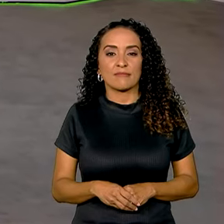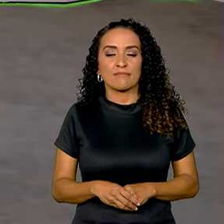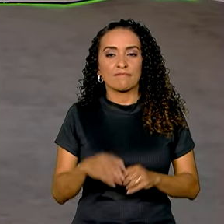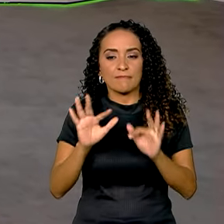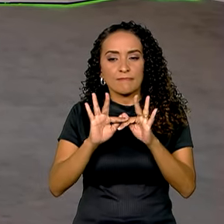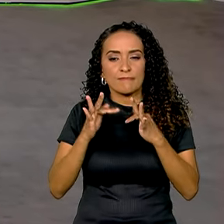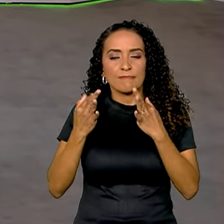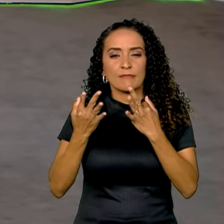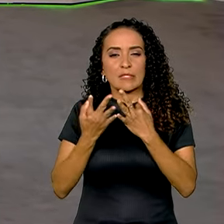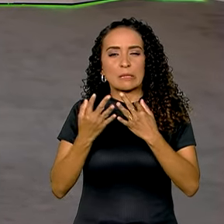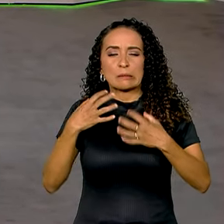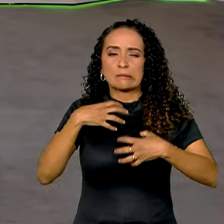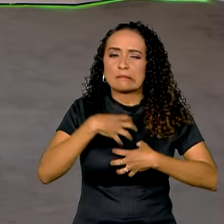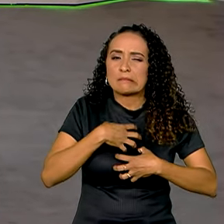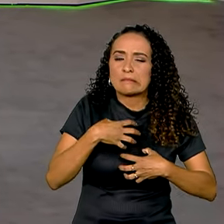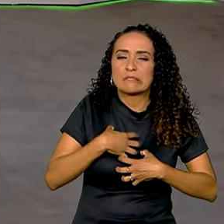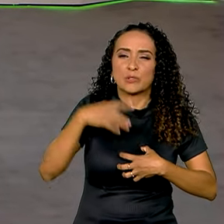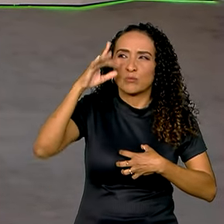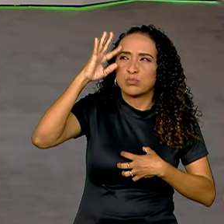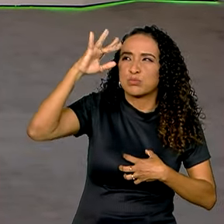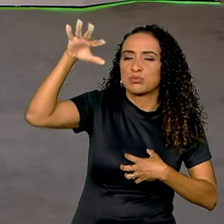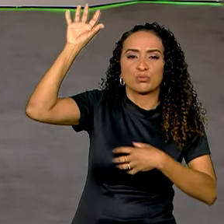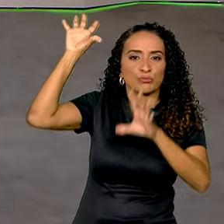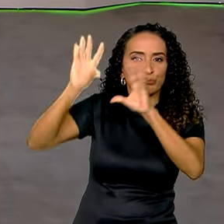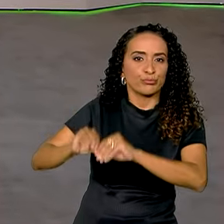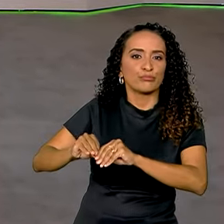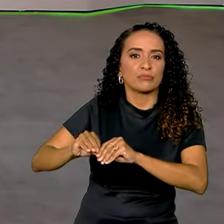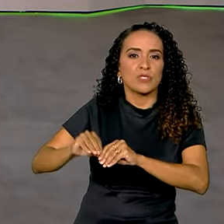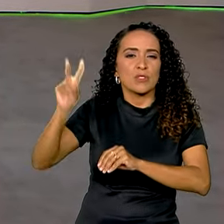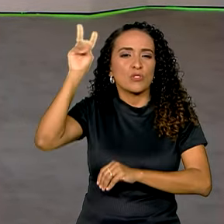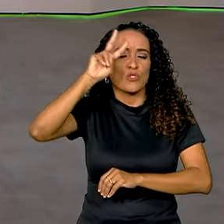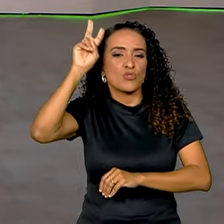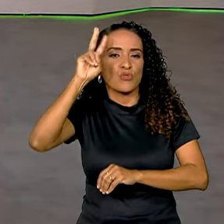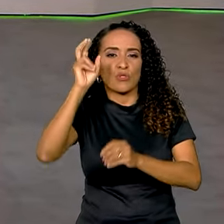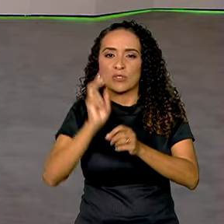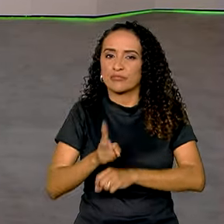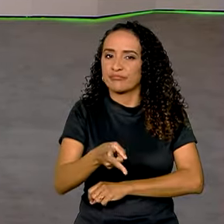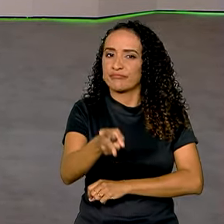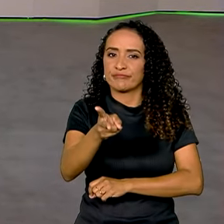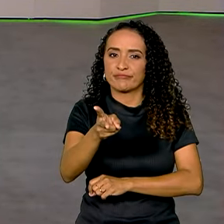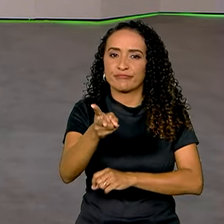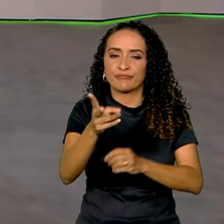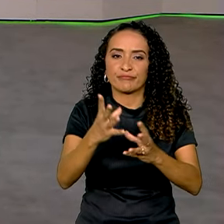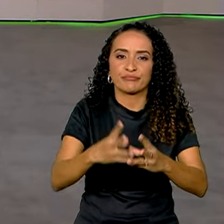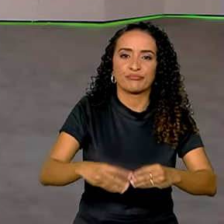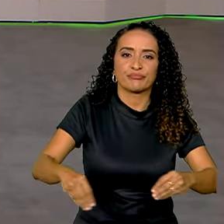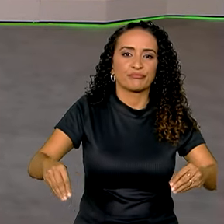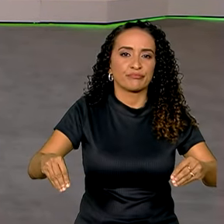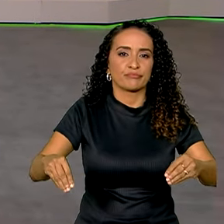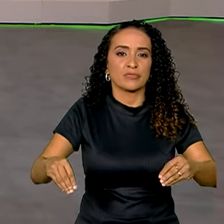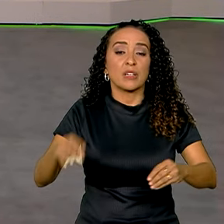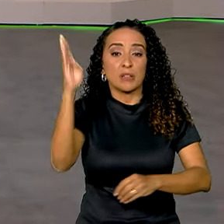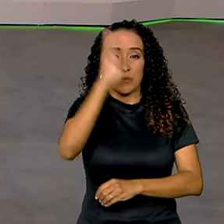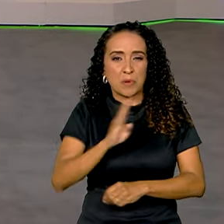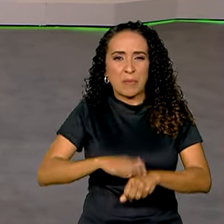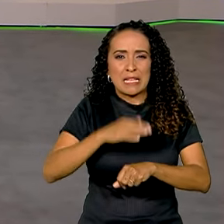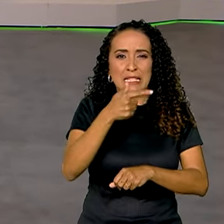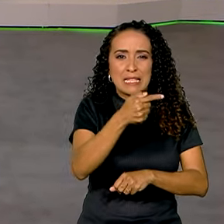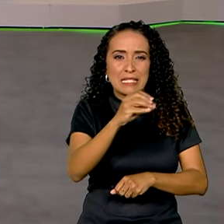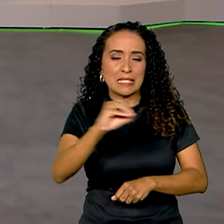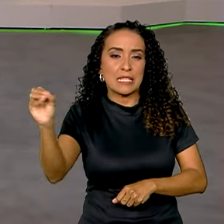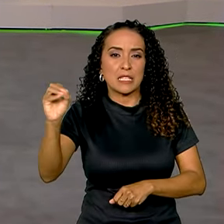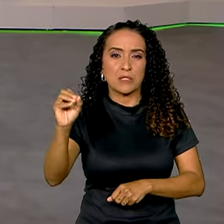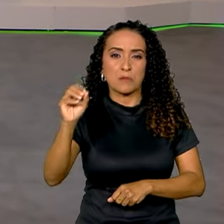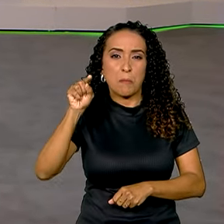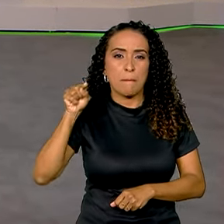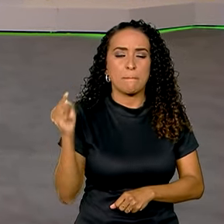Famílias abaladas, sonhos interrompidos e histórias inacabadas. No Brasil, mais de 700 mil vidas